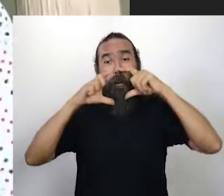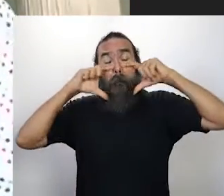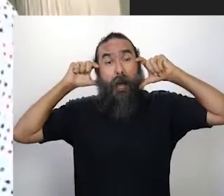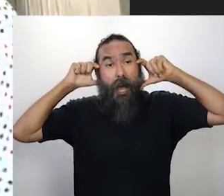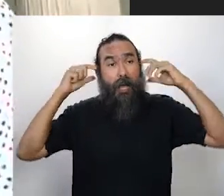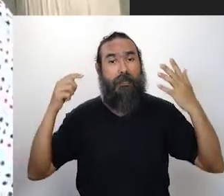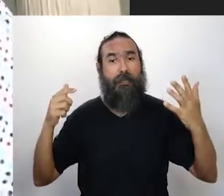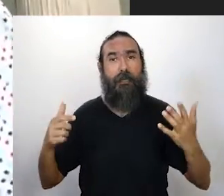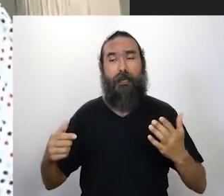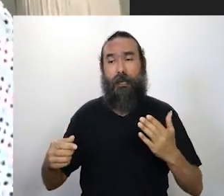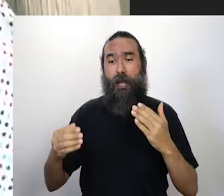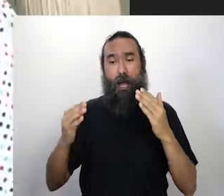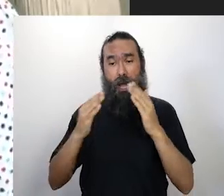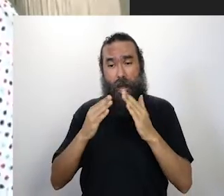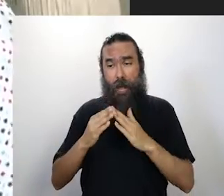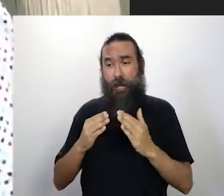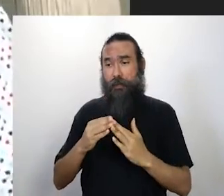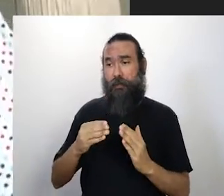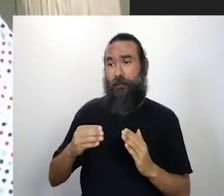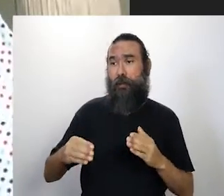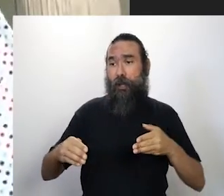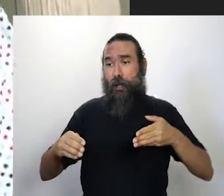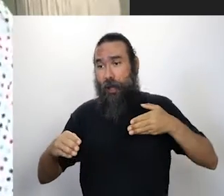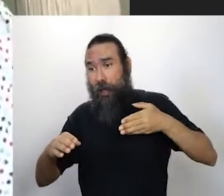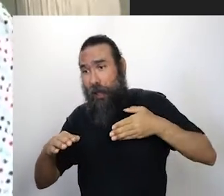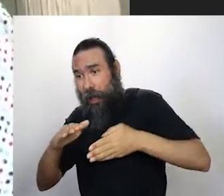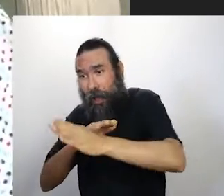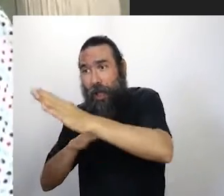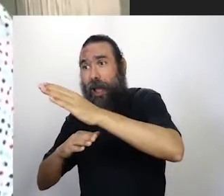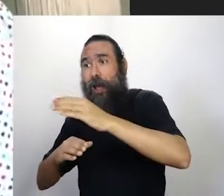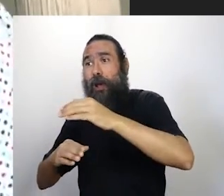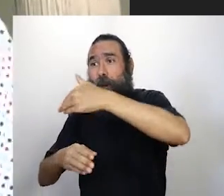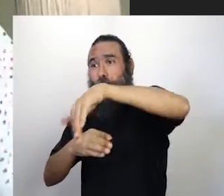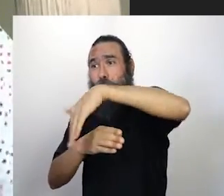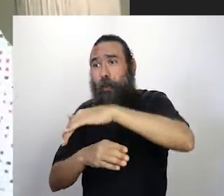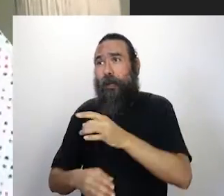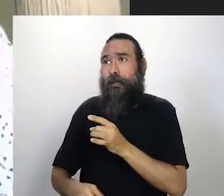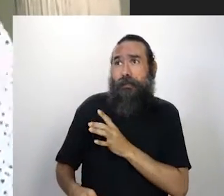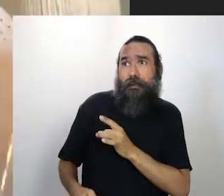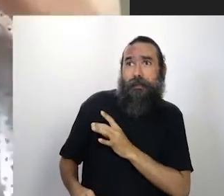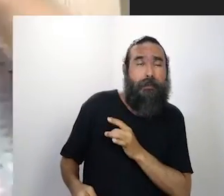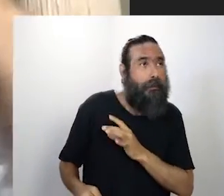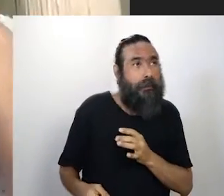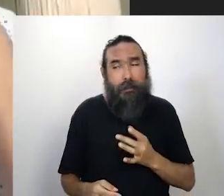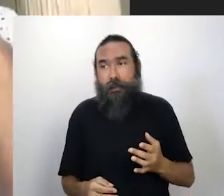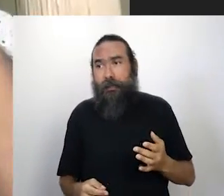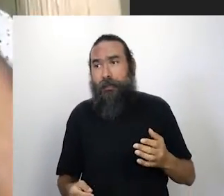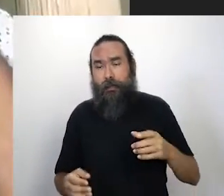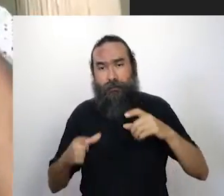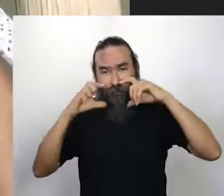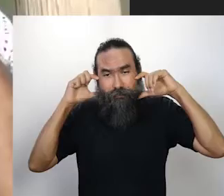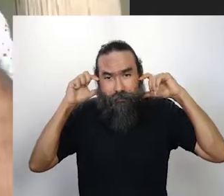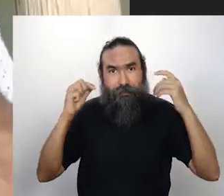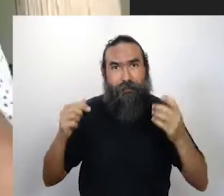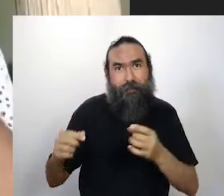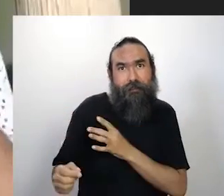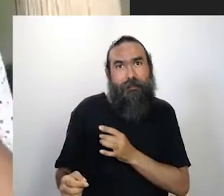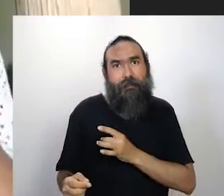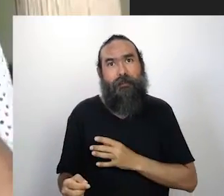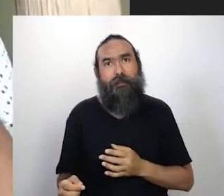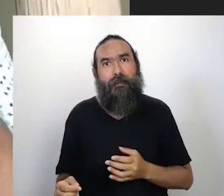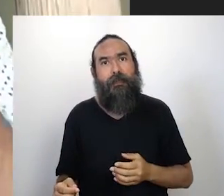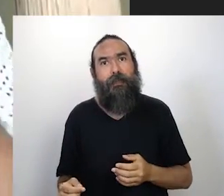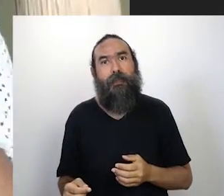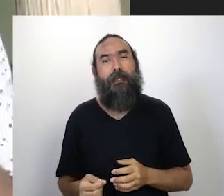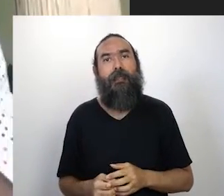vai dar, sair de casa, quando sair de casa você já olha pela brecha da porta e vê se o vírus está até um porrete de pó para ver, para ver se eu